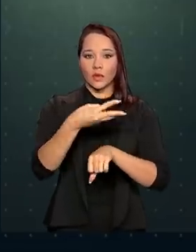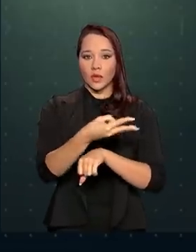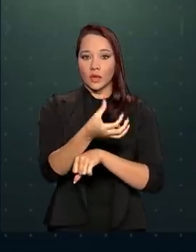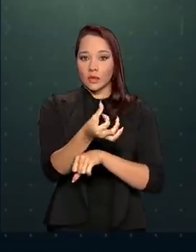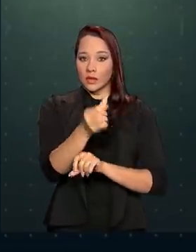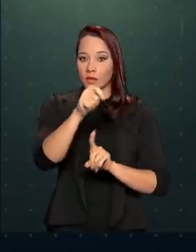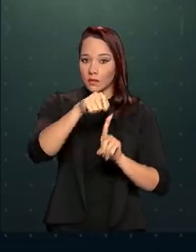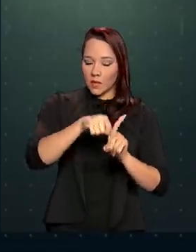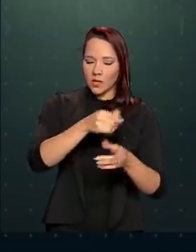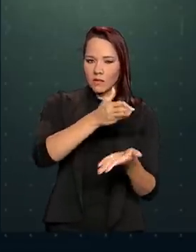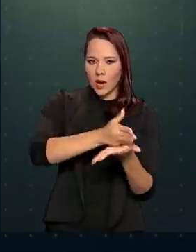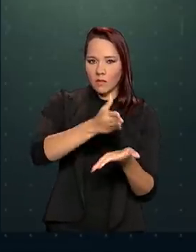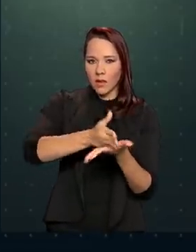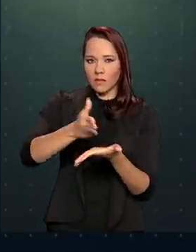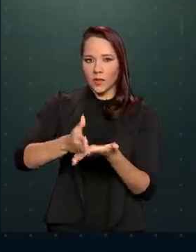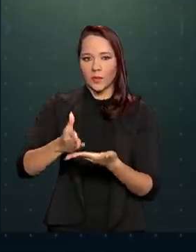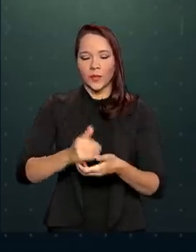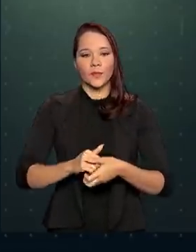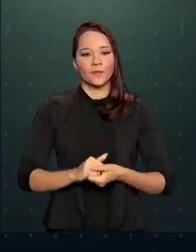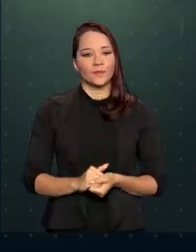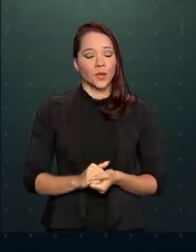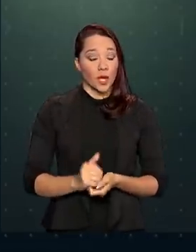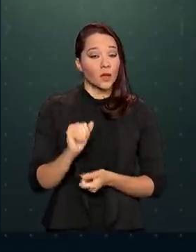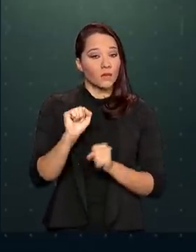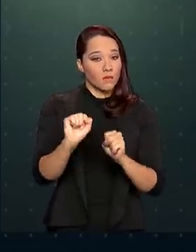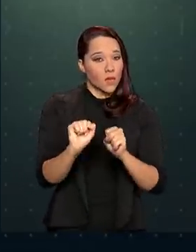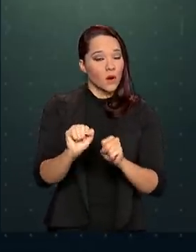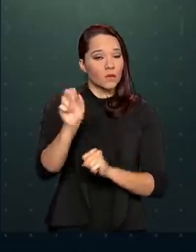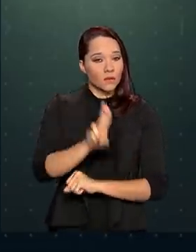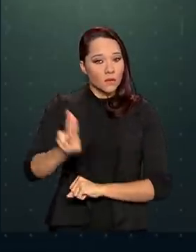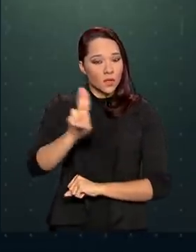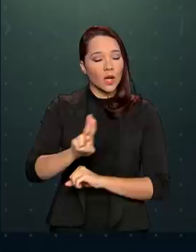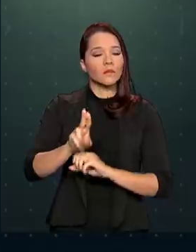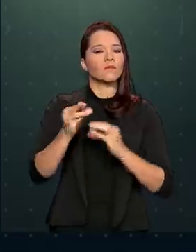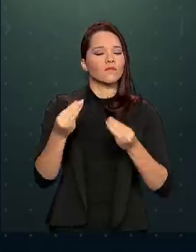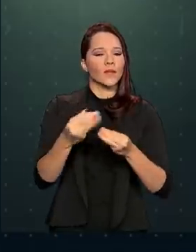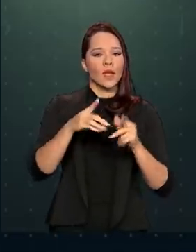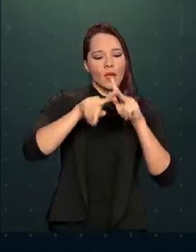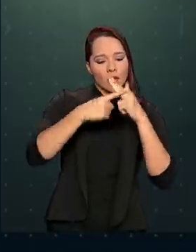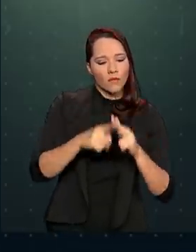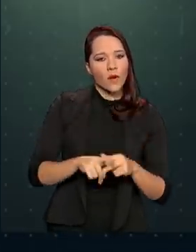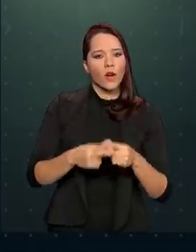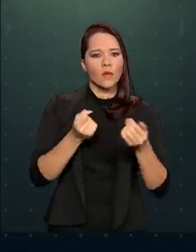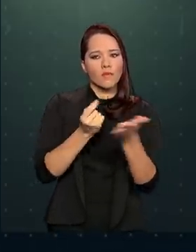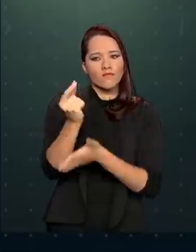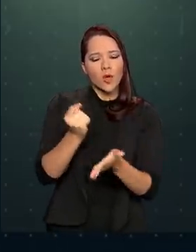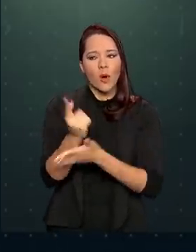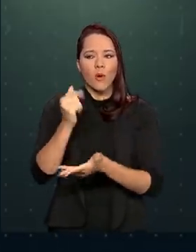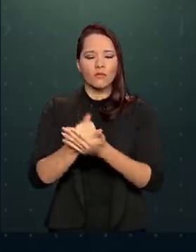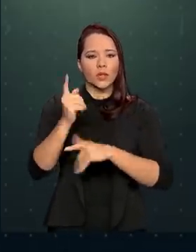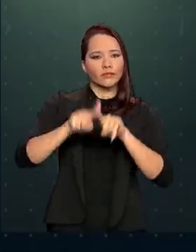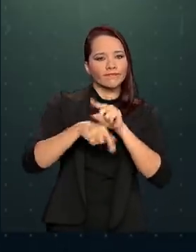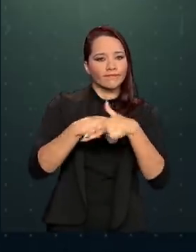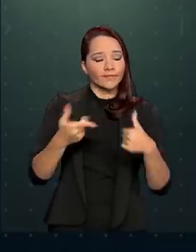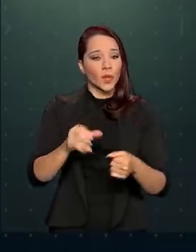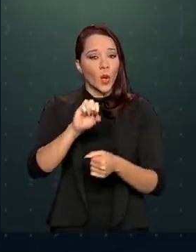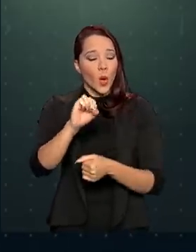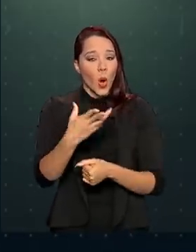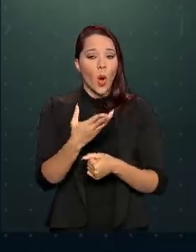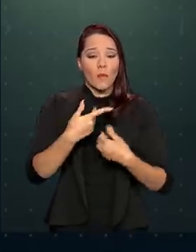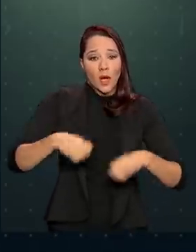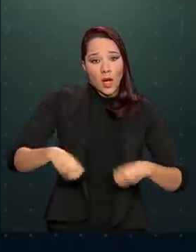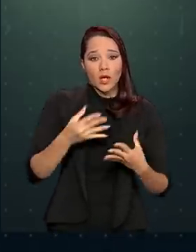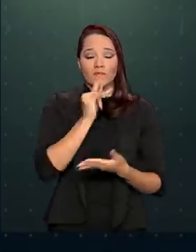meses. As operações de crédito poderão ser utilizadas para reforma, aquisição de equipamentos ou para despesas,